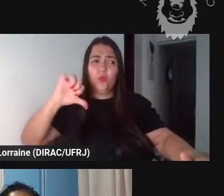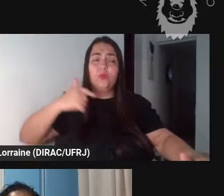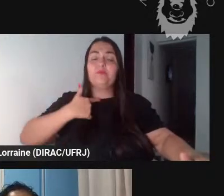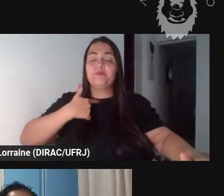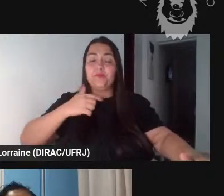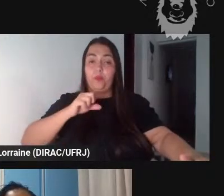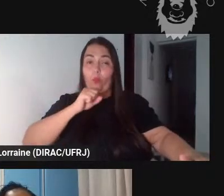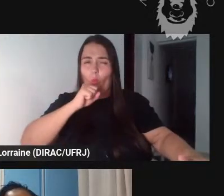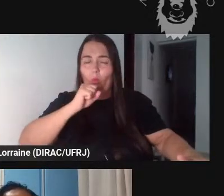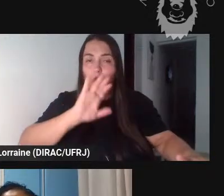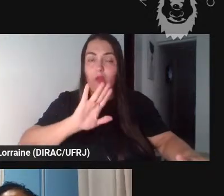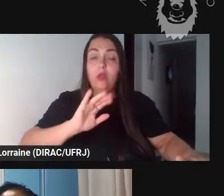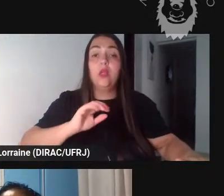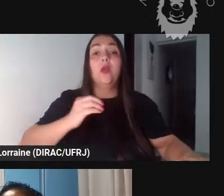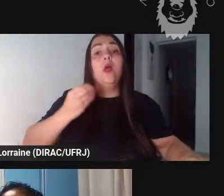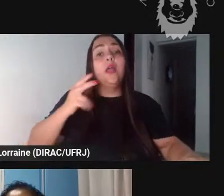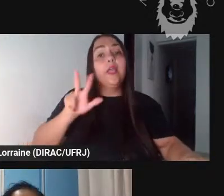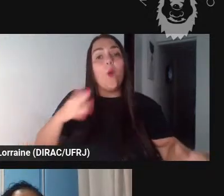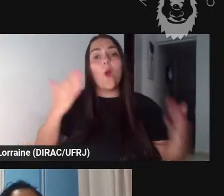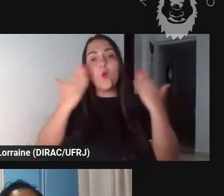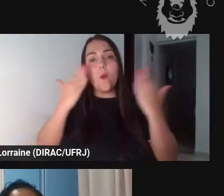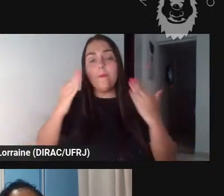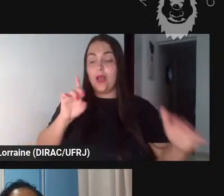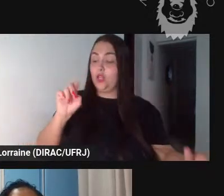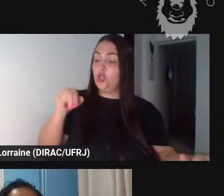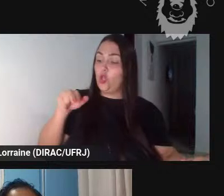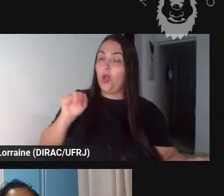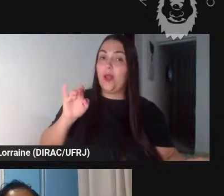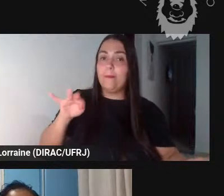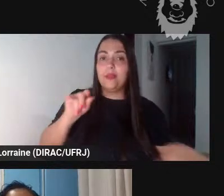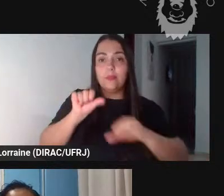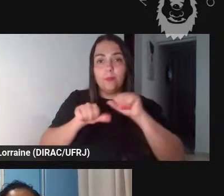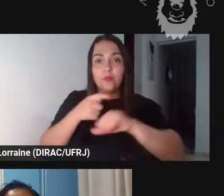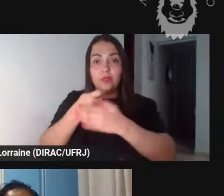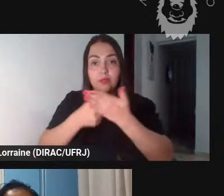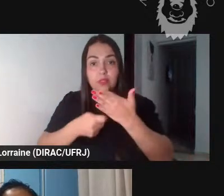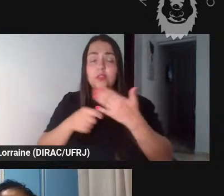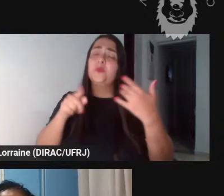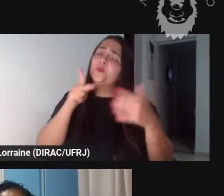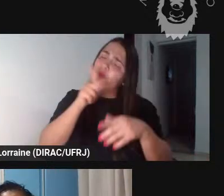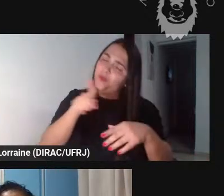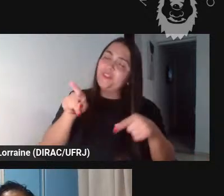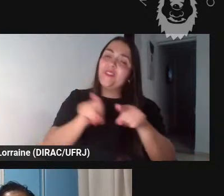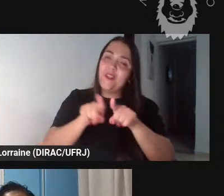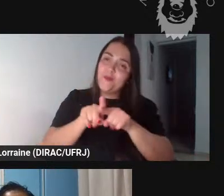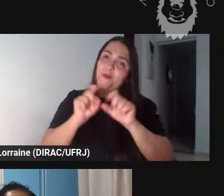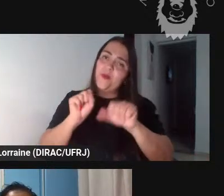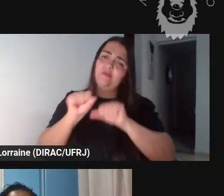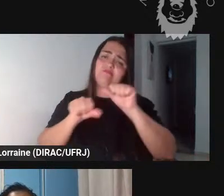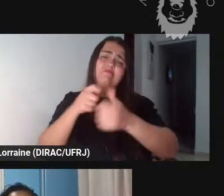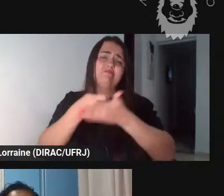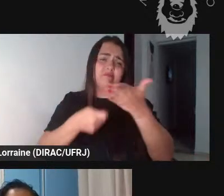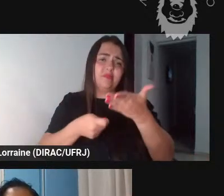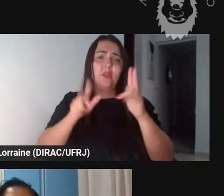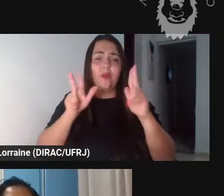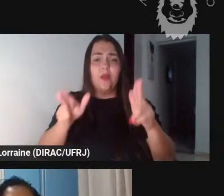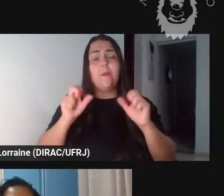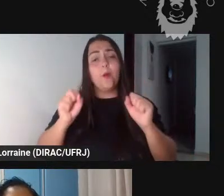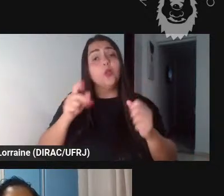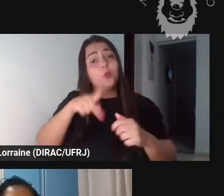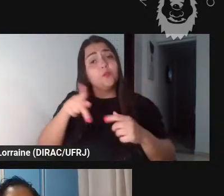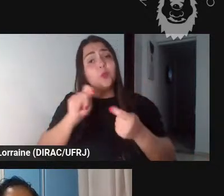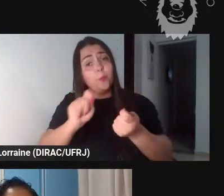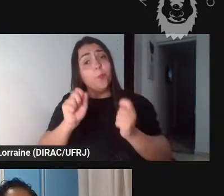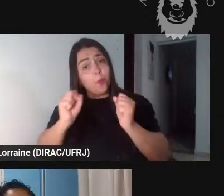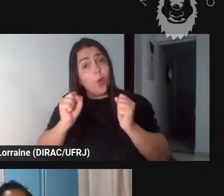como a dona benta modificava o texto o professor também pode modificar ele pode adaptar pra